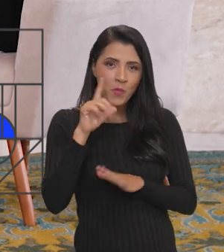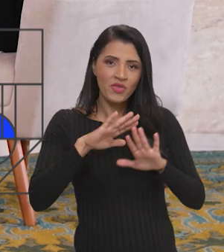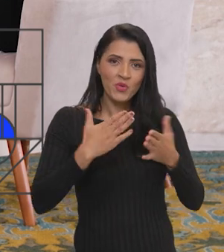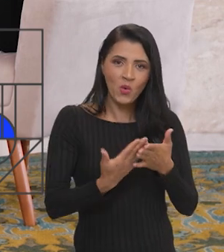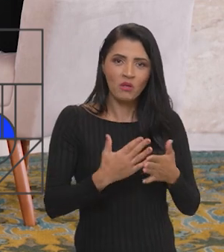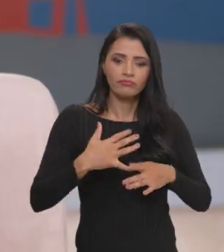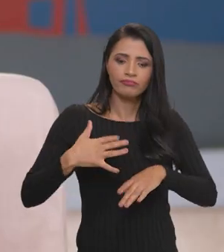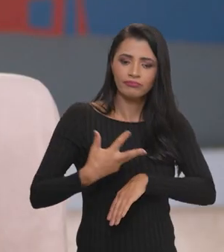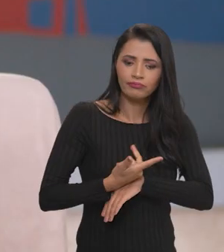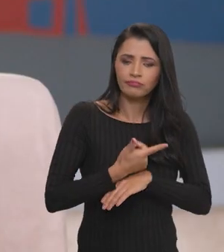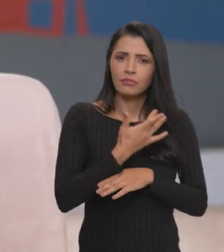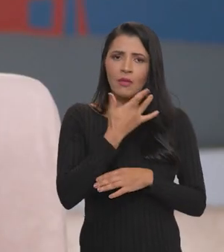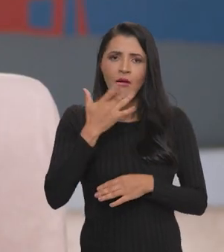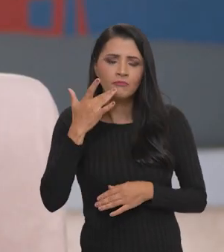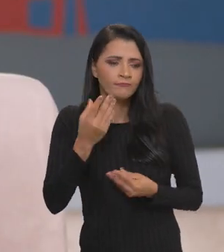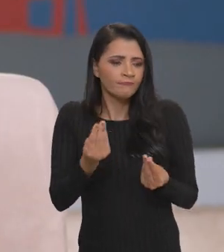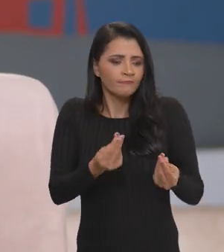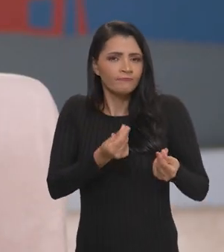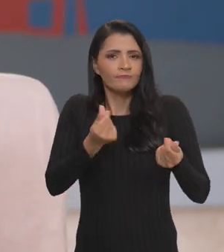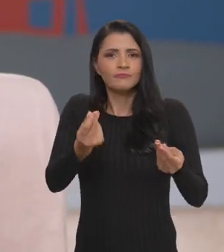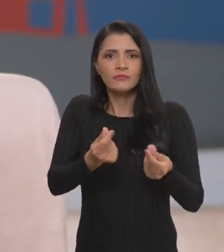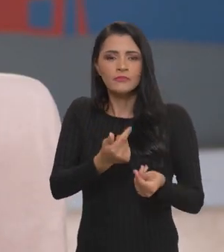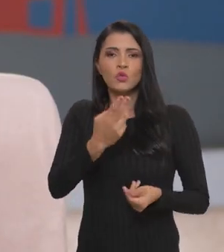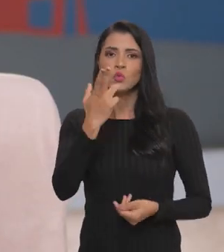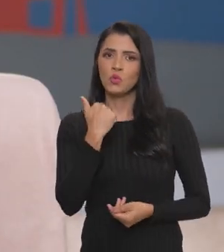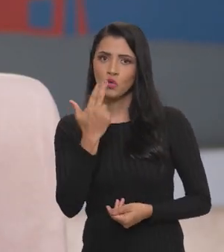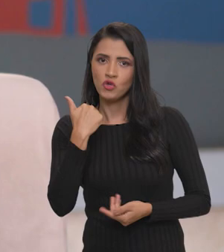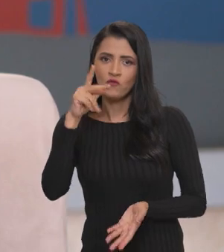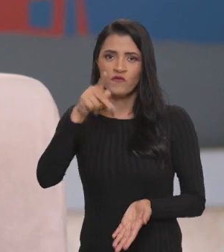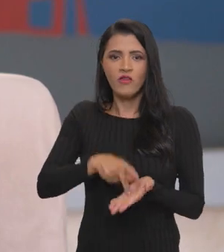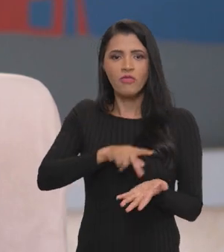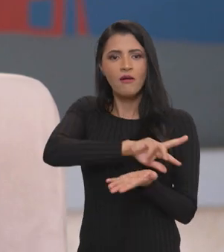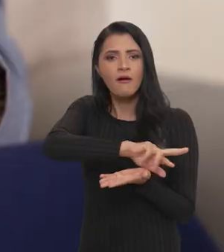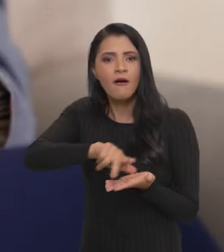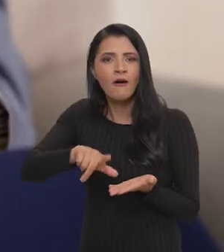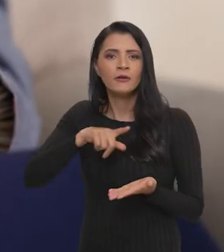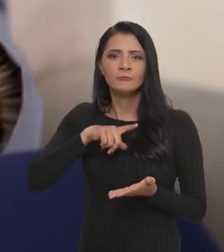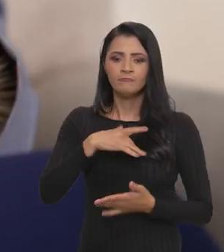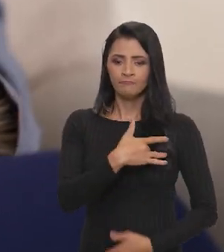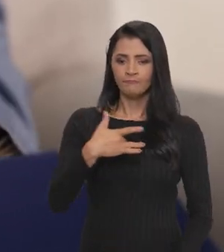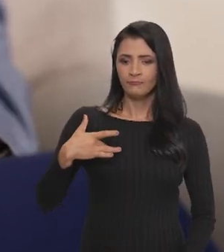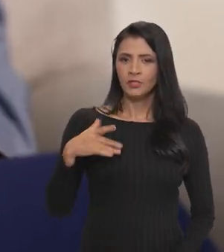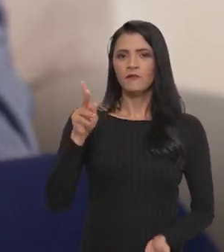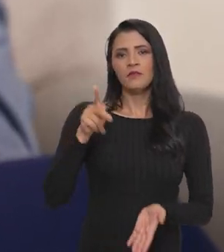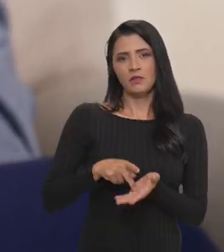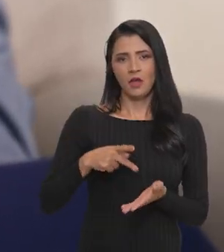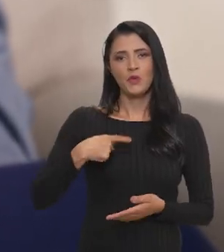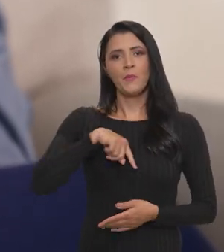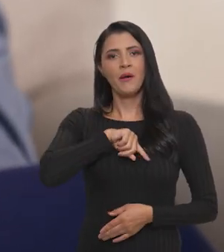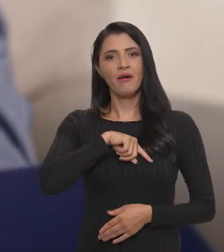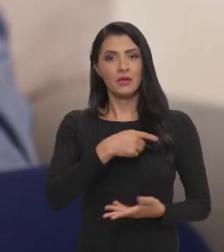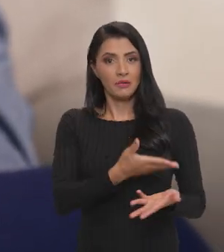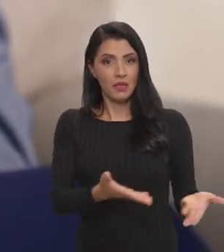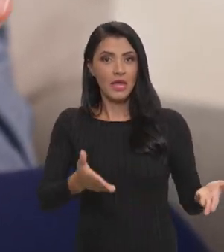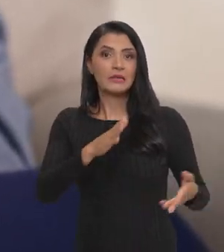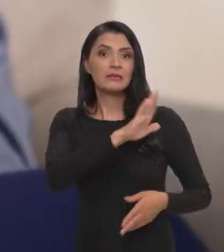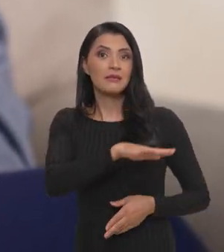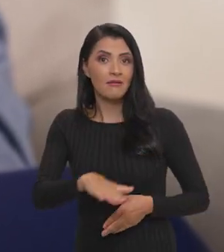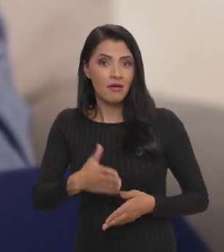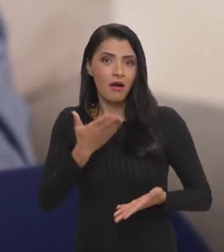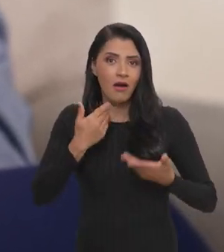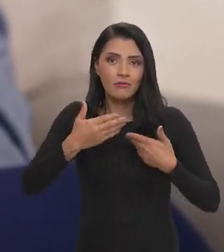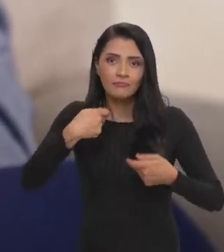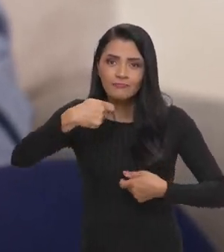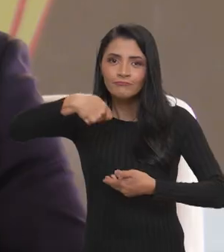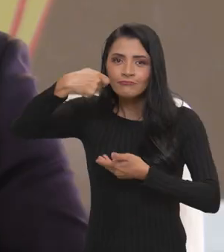escolar de qualidade, com alimentação realmente nutritiva, diversificada, saudável para as nossas crianças. Para